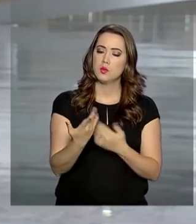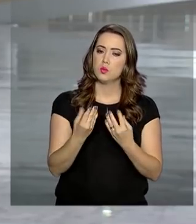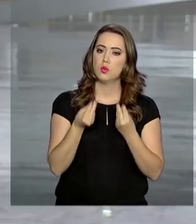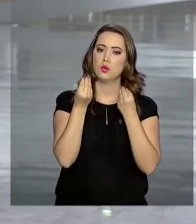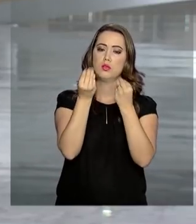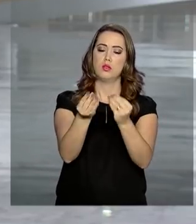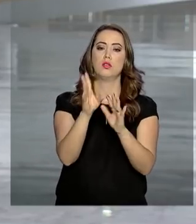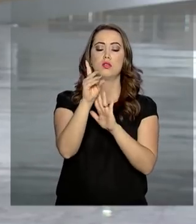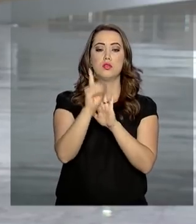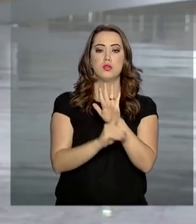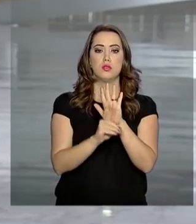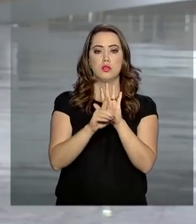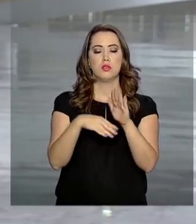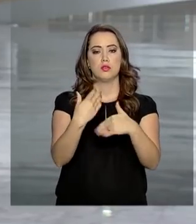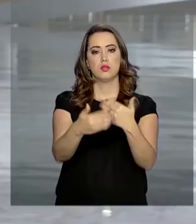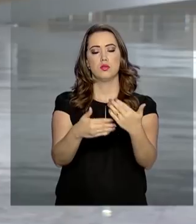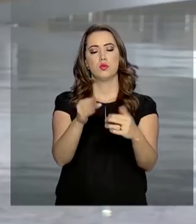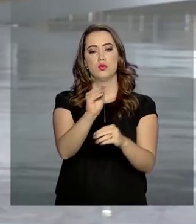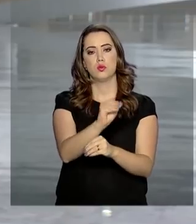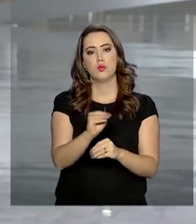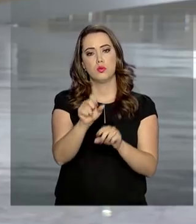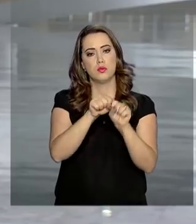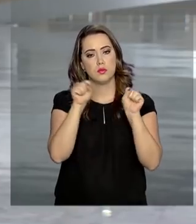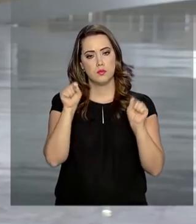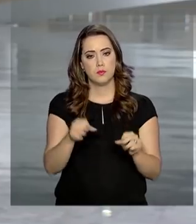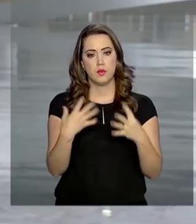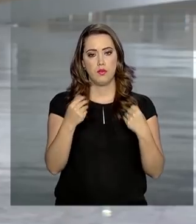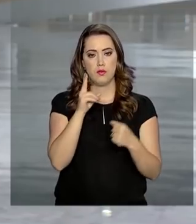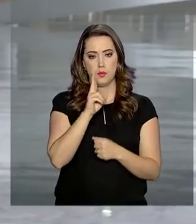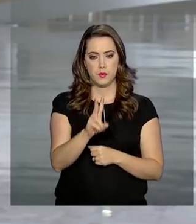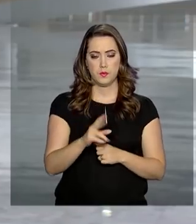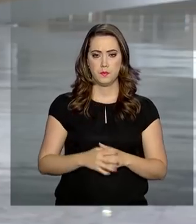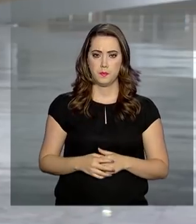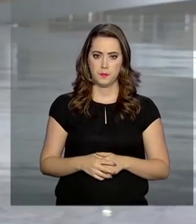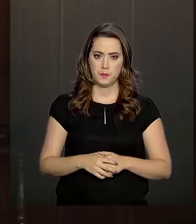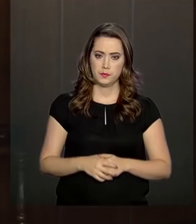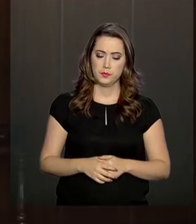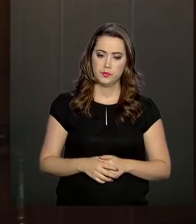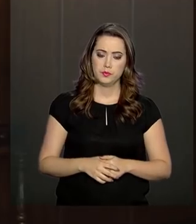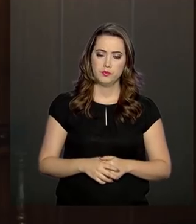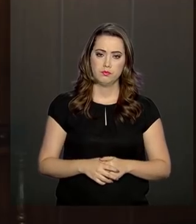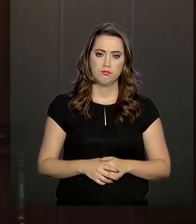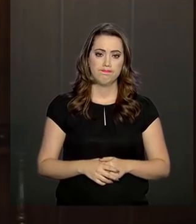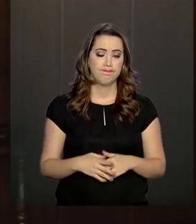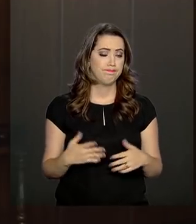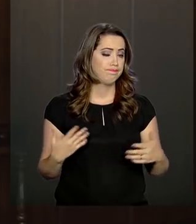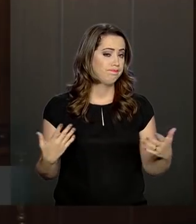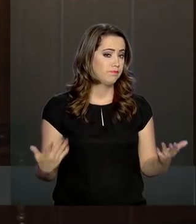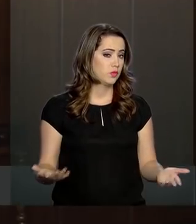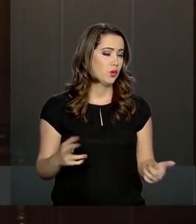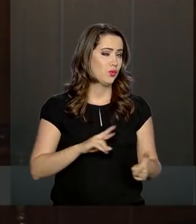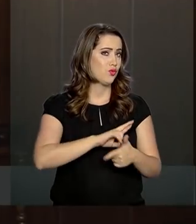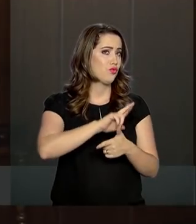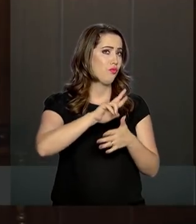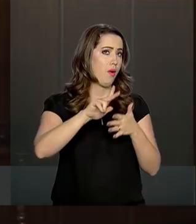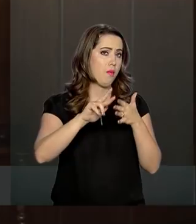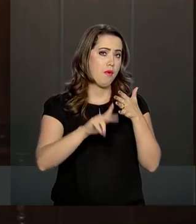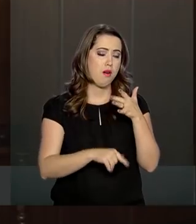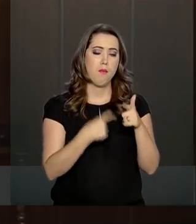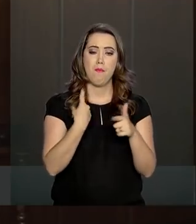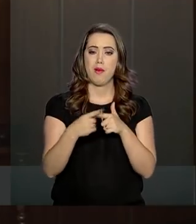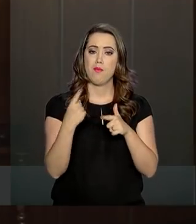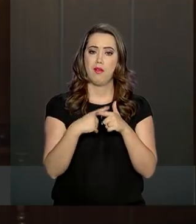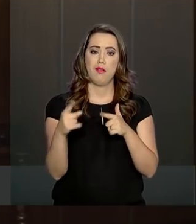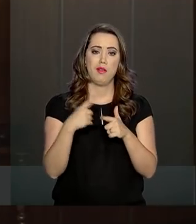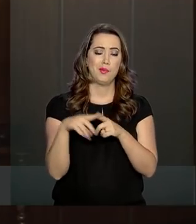garantia de sustentabilidade do sistema. Vamos ouvi-lo. Os defeitos são inúmeros. É um